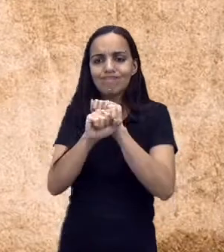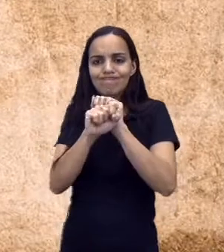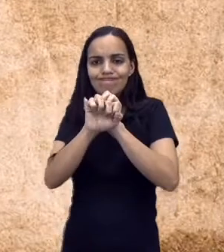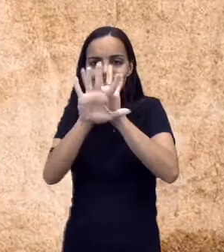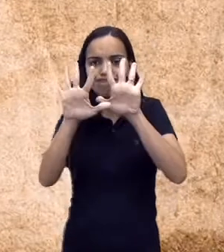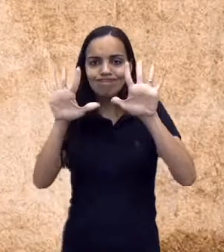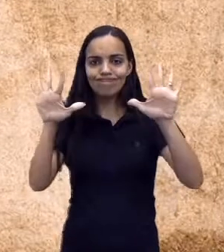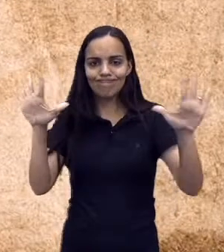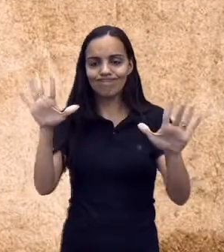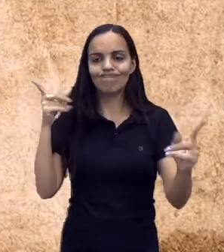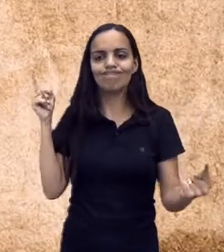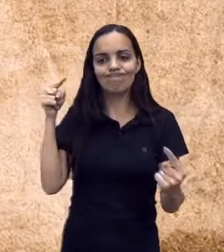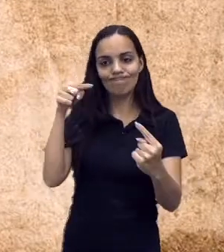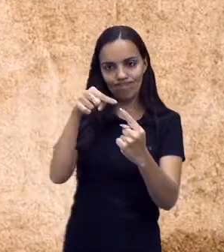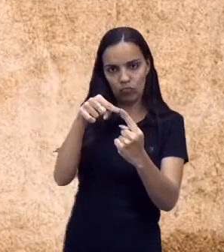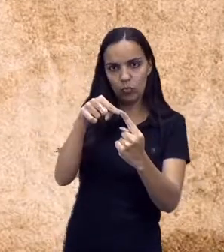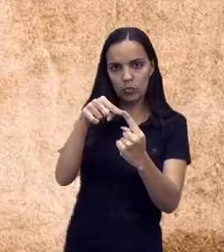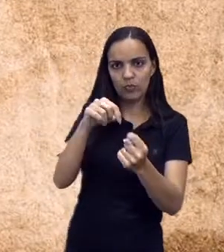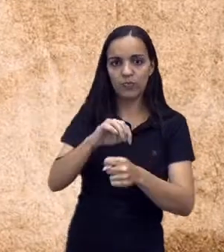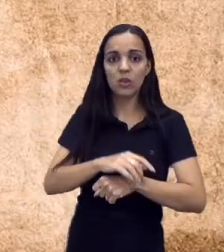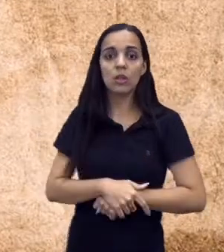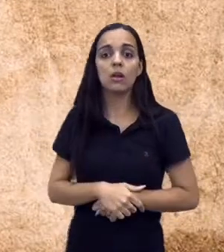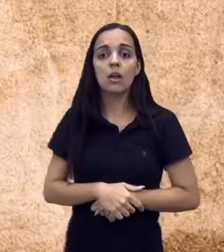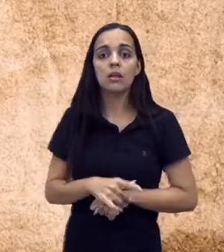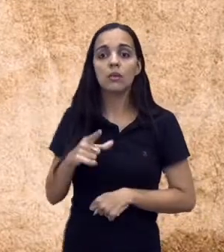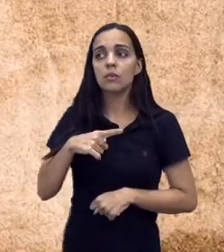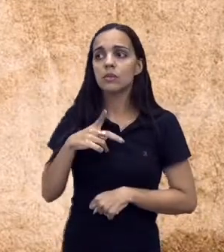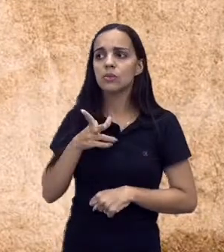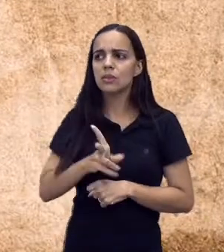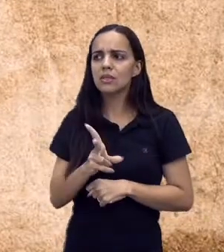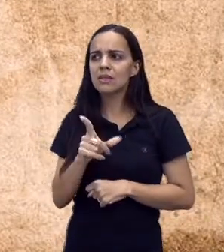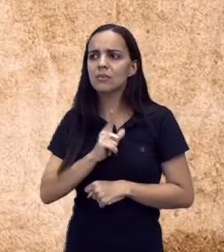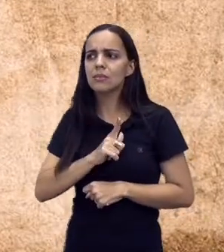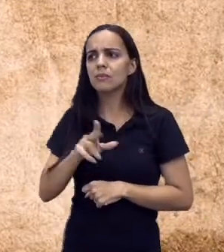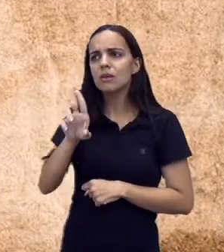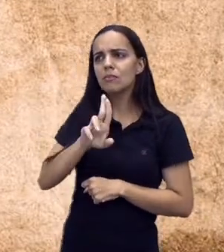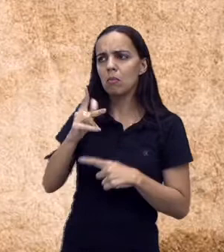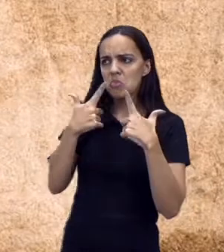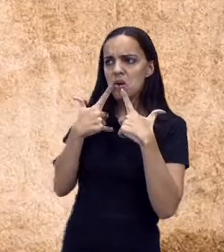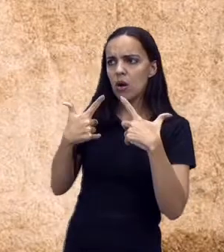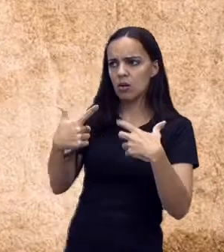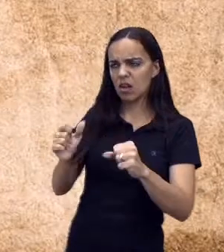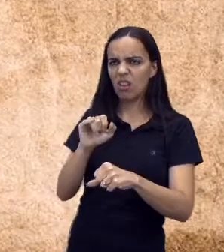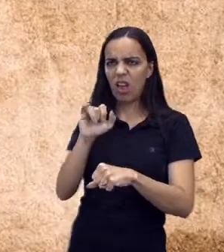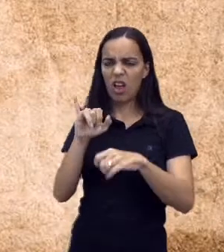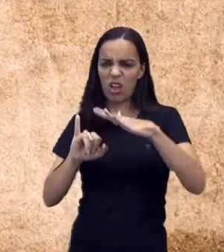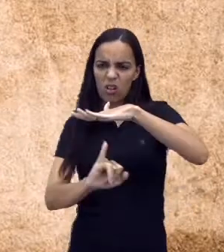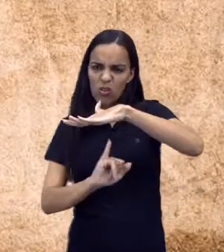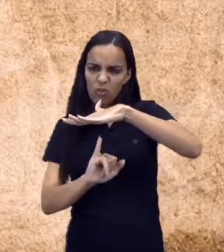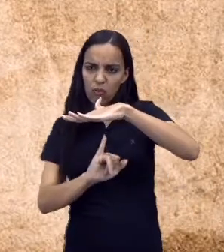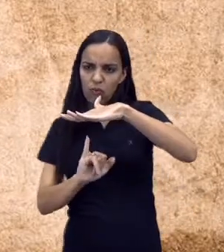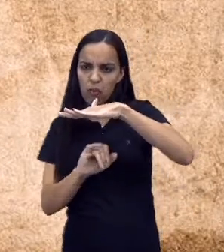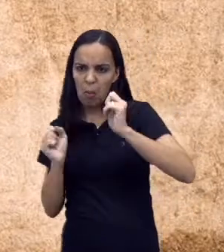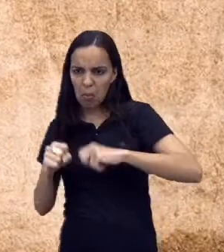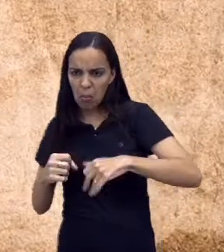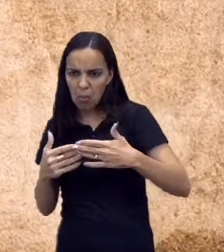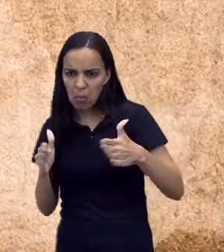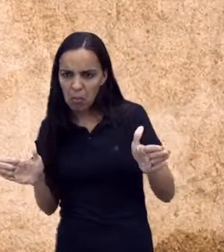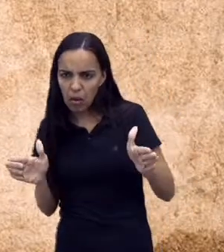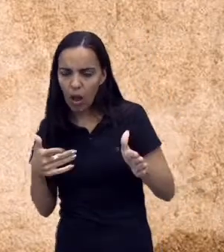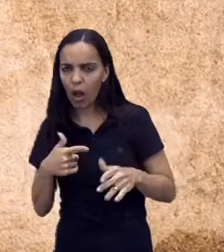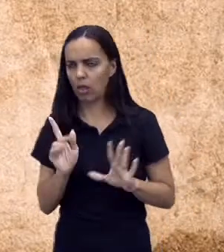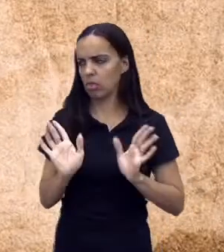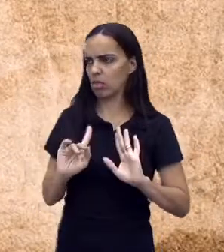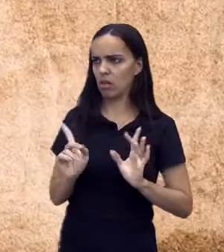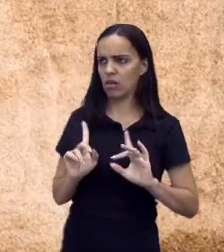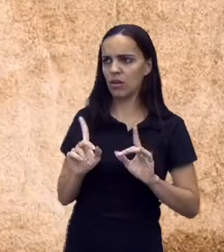e objetivo. Então, eu posso usar uma linguagem informal na carta aberta? Jamais. A carta